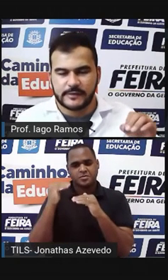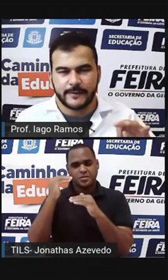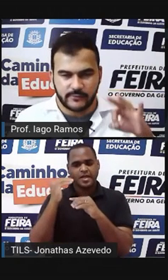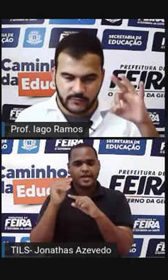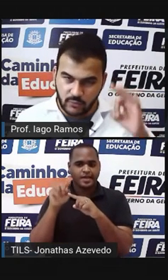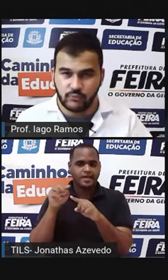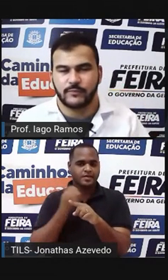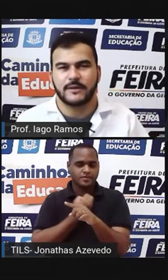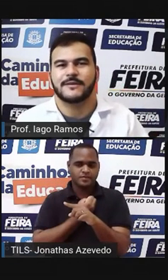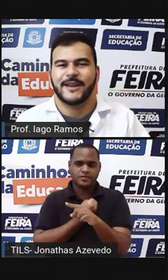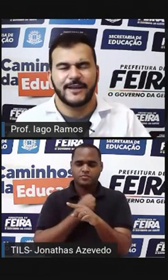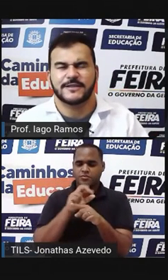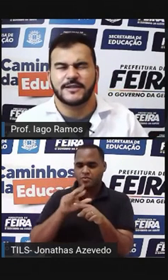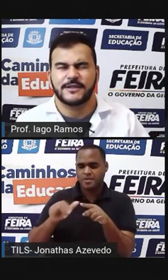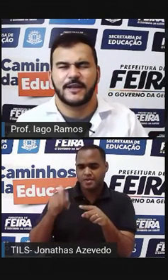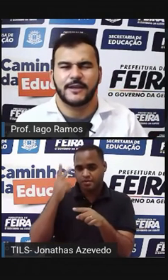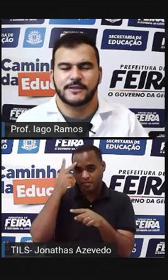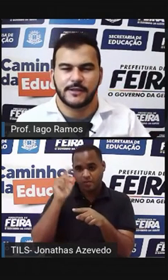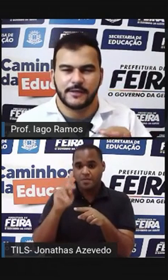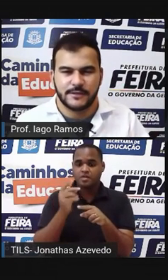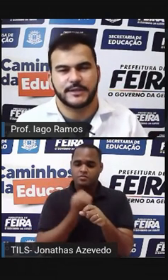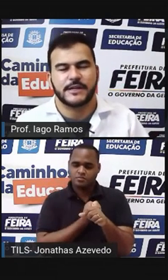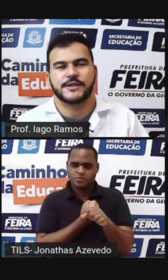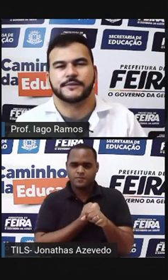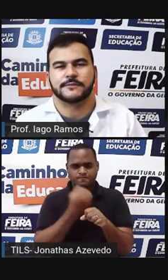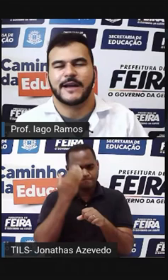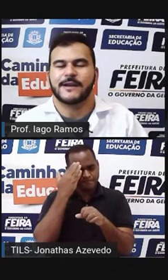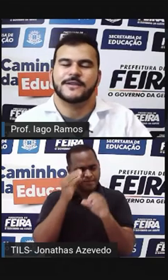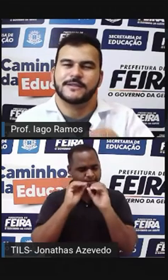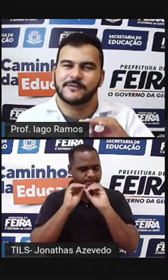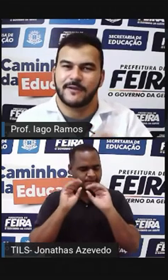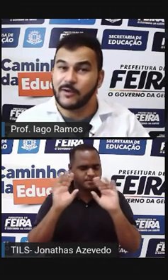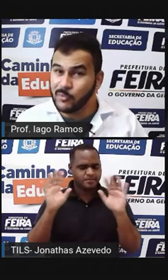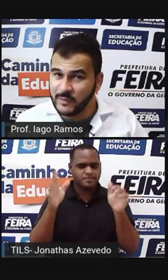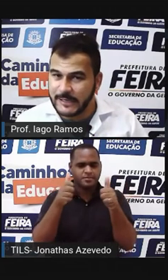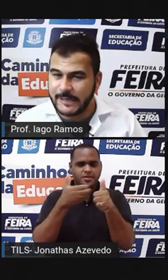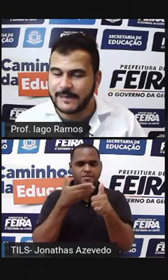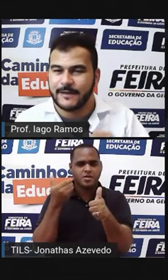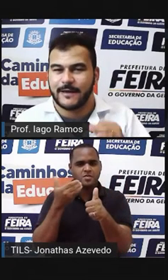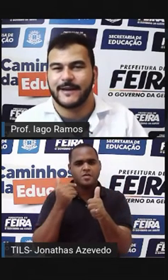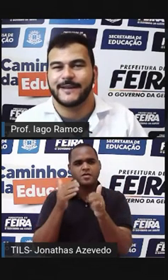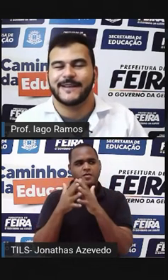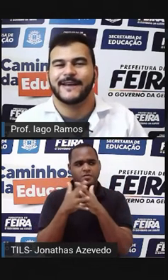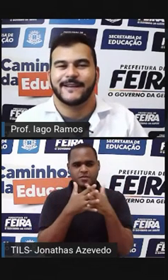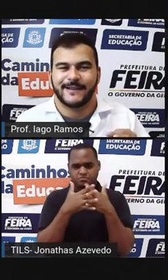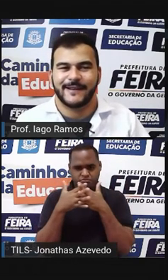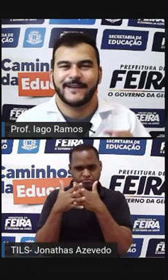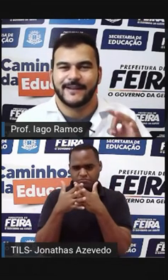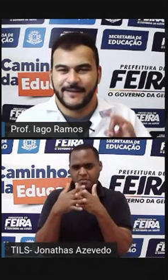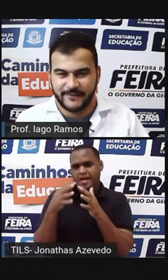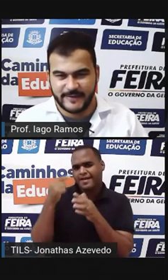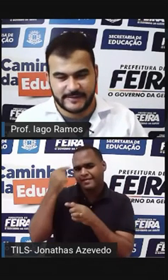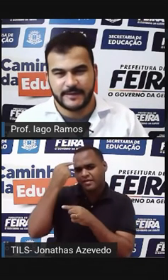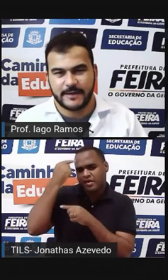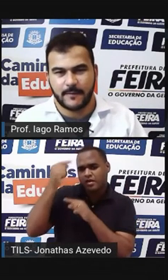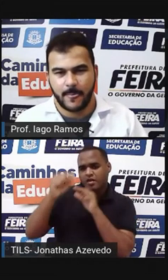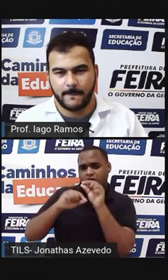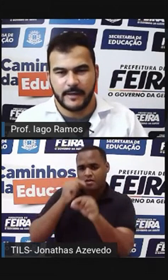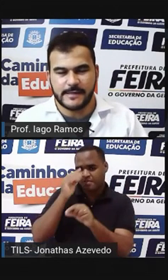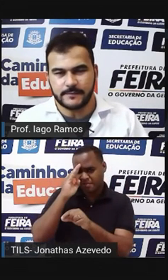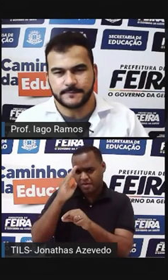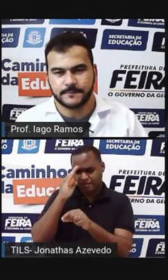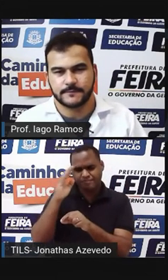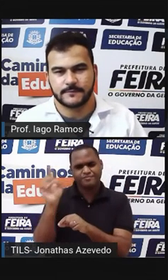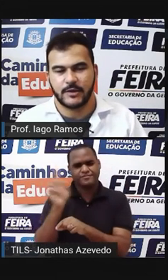números inteiros Com número É que a gente entende Direitinho Tá? A gente não vai complicar A ideia é facilitar